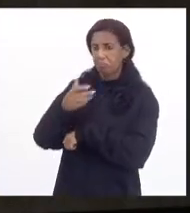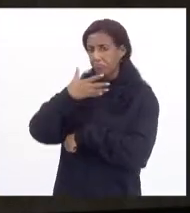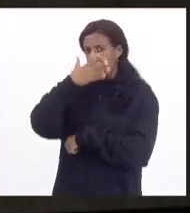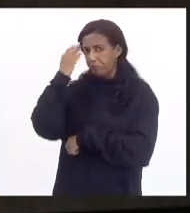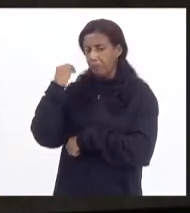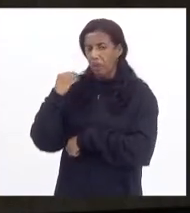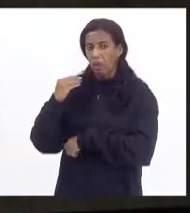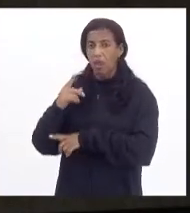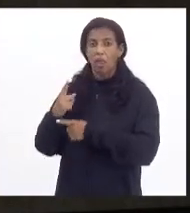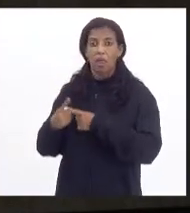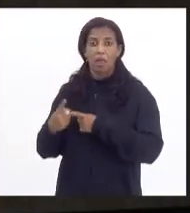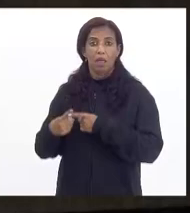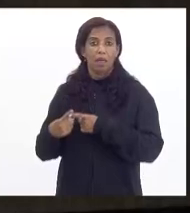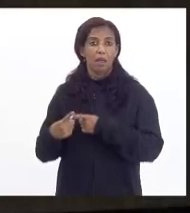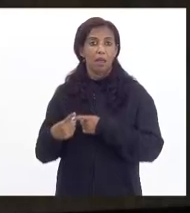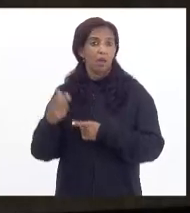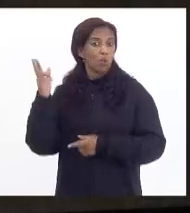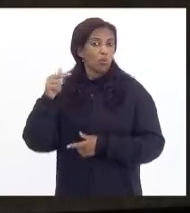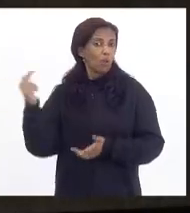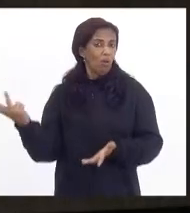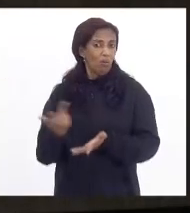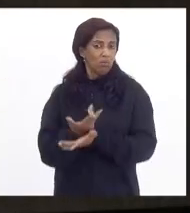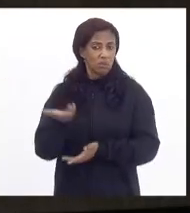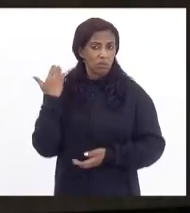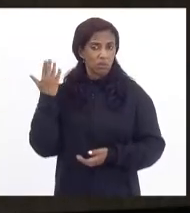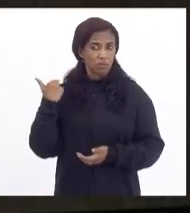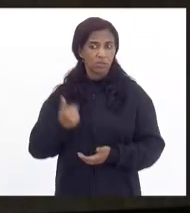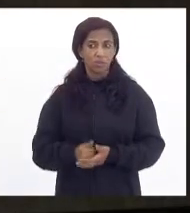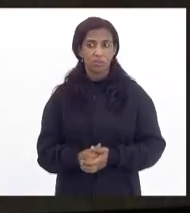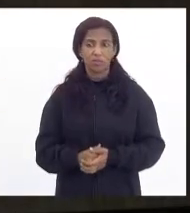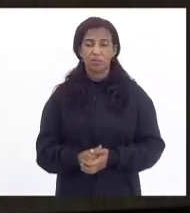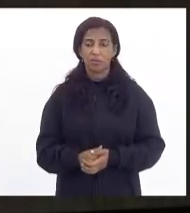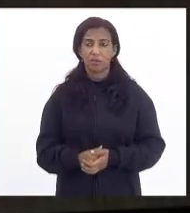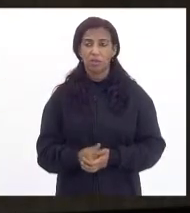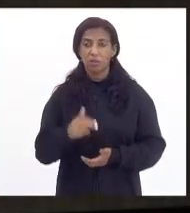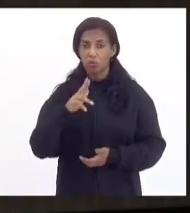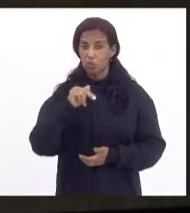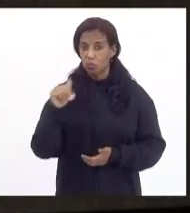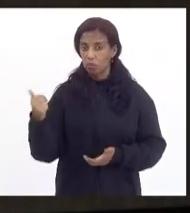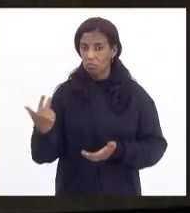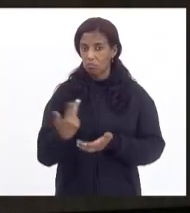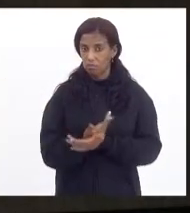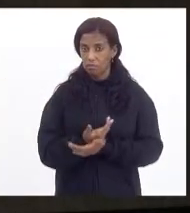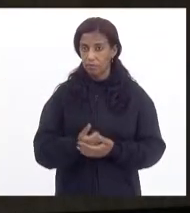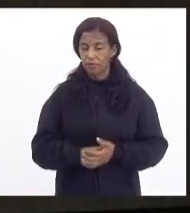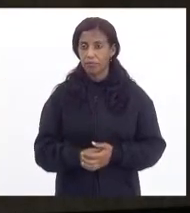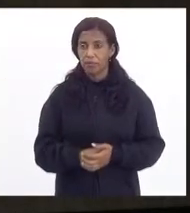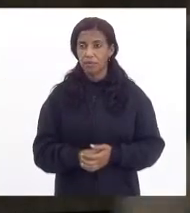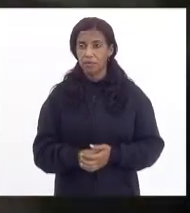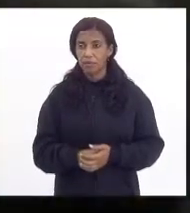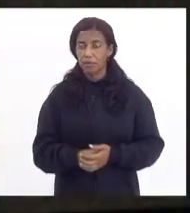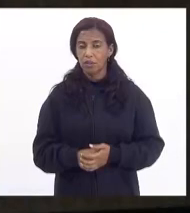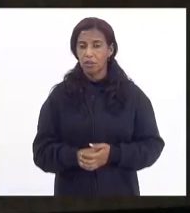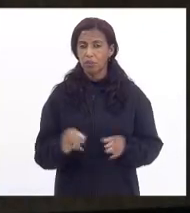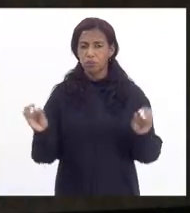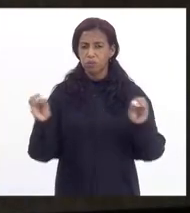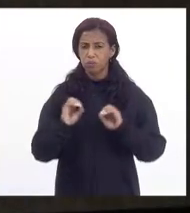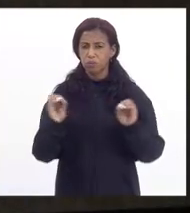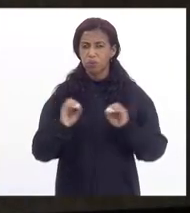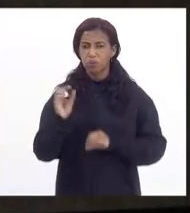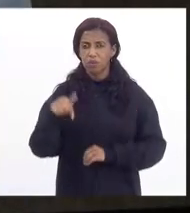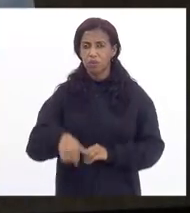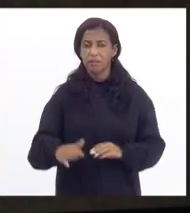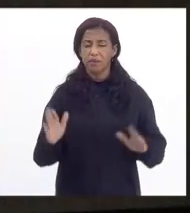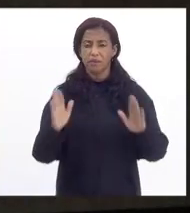estava fazendo. Nós estamos fazendo uma coisa que nunca foi feita. Que nunca foi feita. Nunca nesta casa,